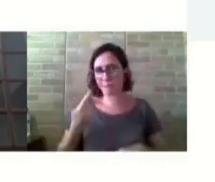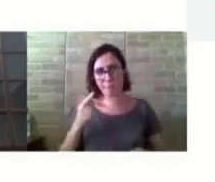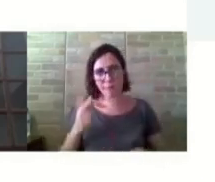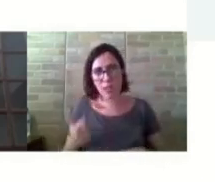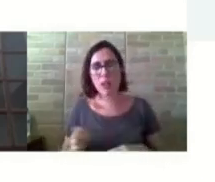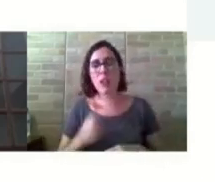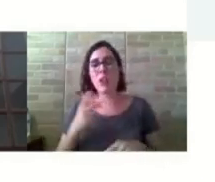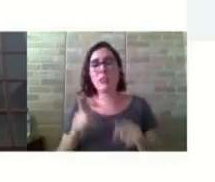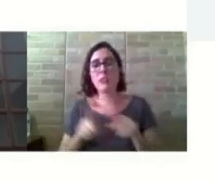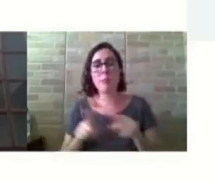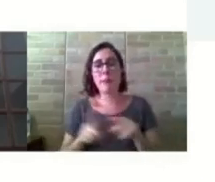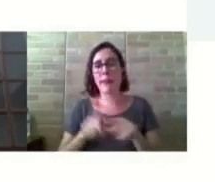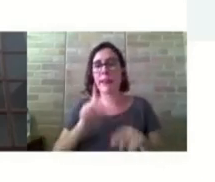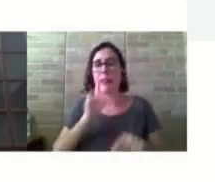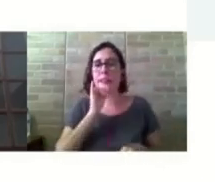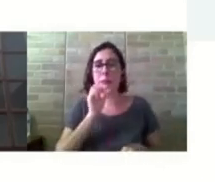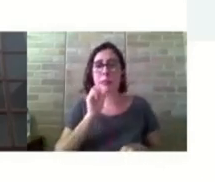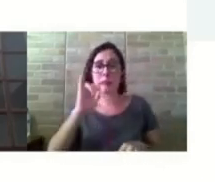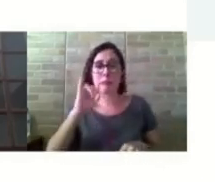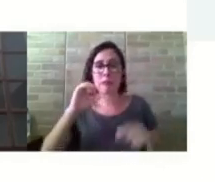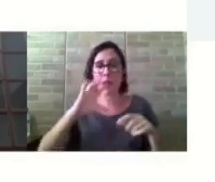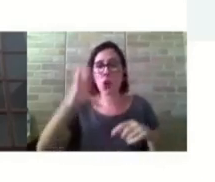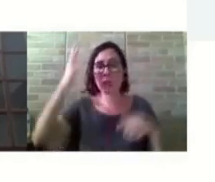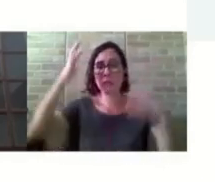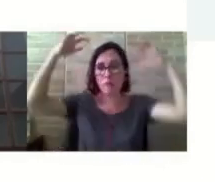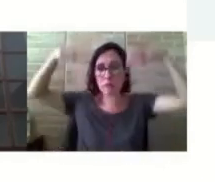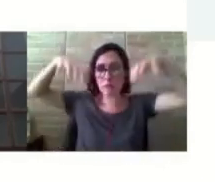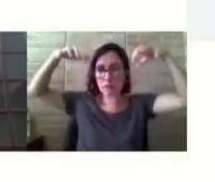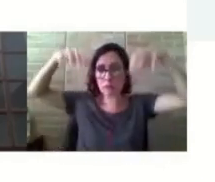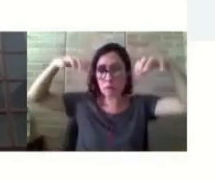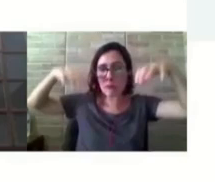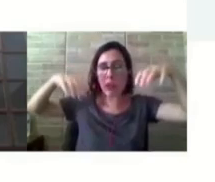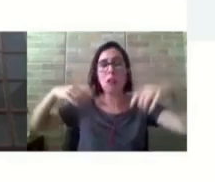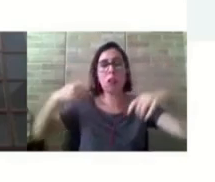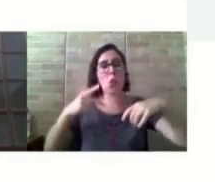esse aluno se locomovesse, né? Sem se molhar.